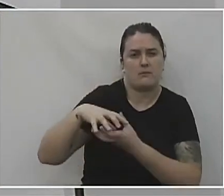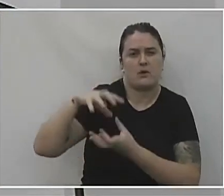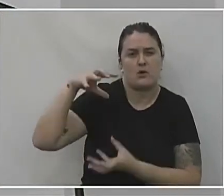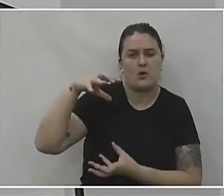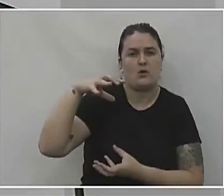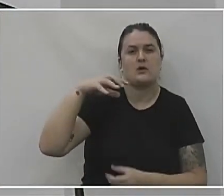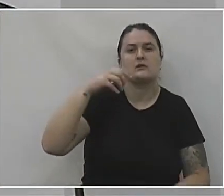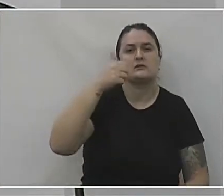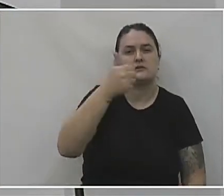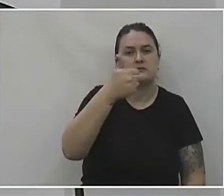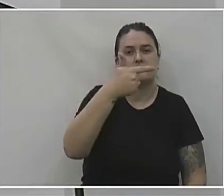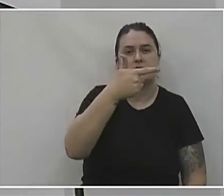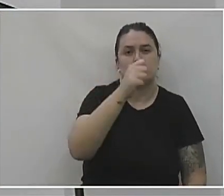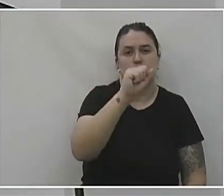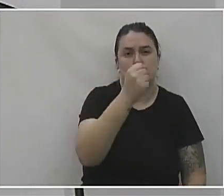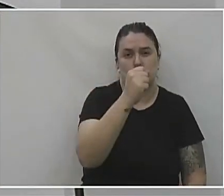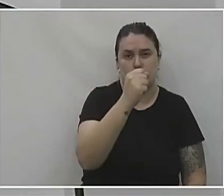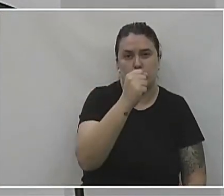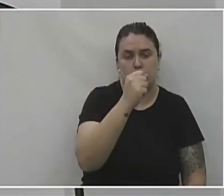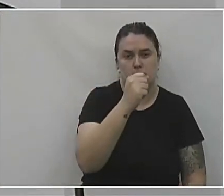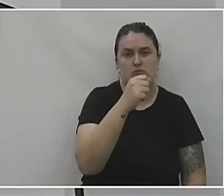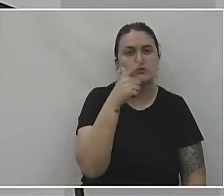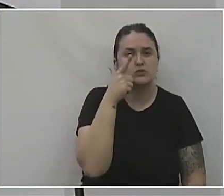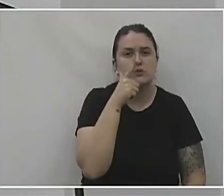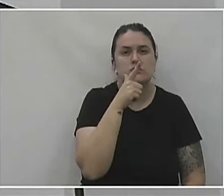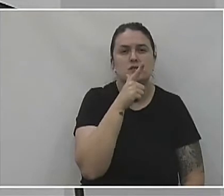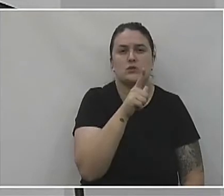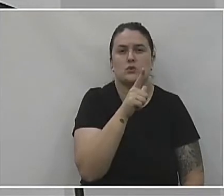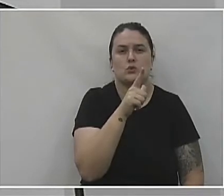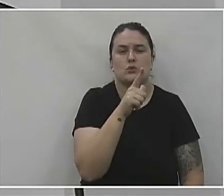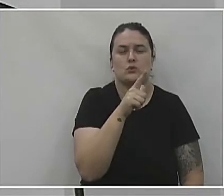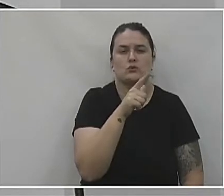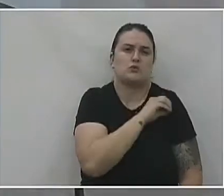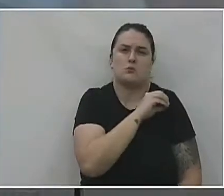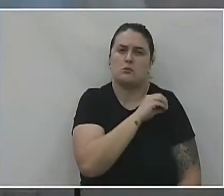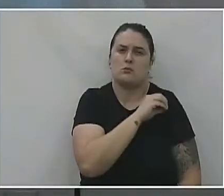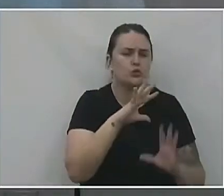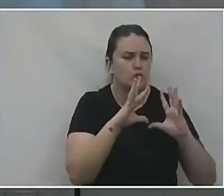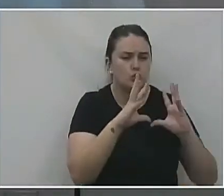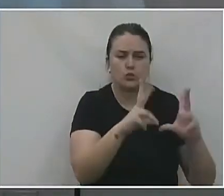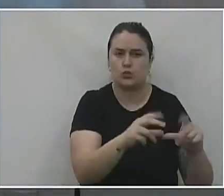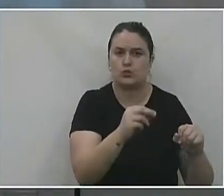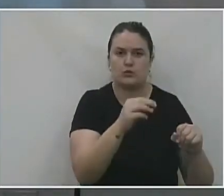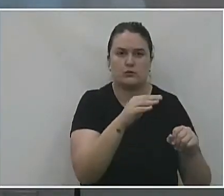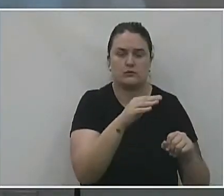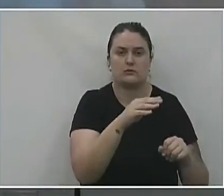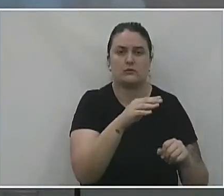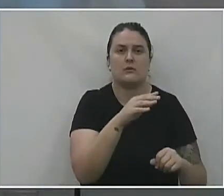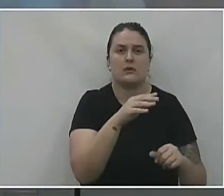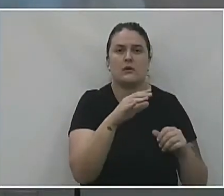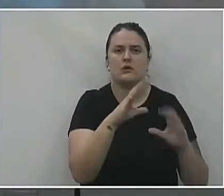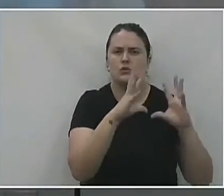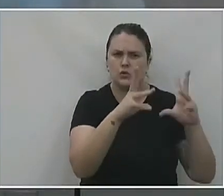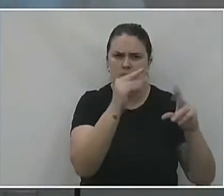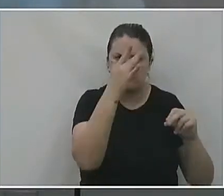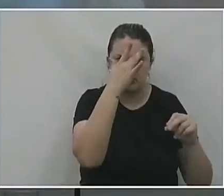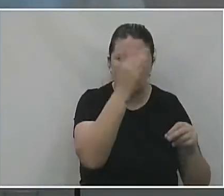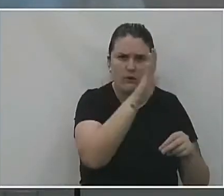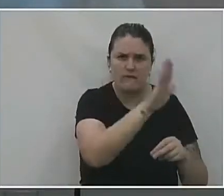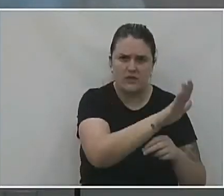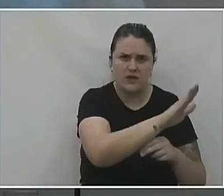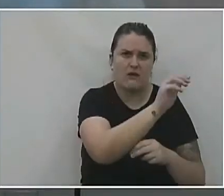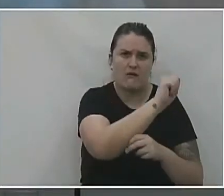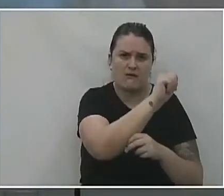128 também. Esse é o máximo que a gente tem. São todos os idosos em instituições de longa permanência.